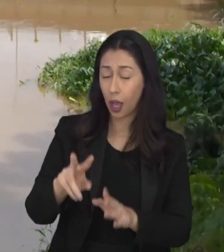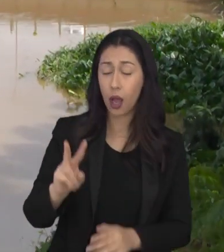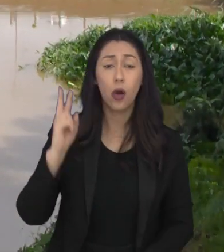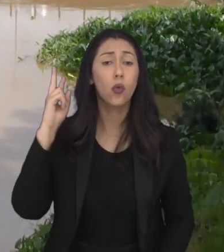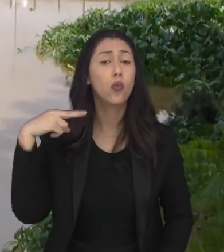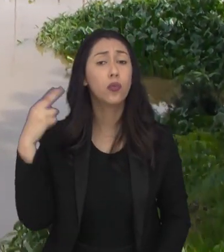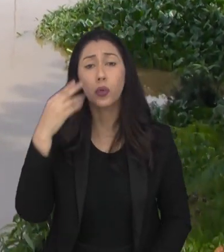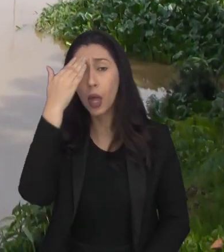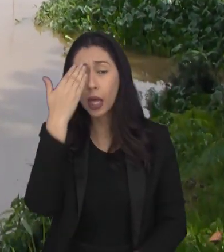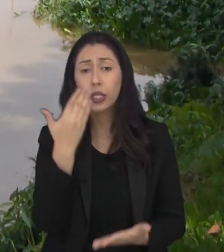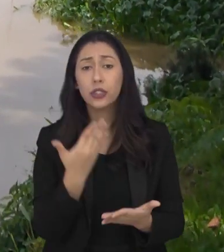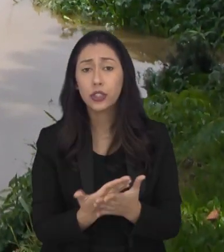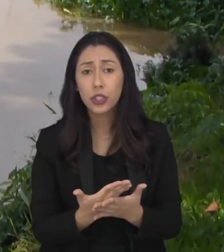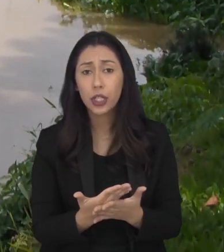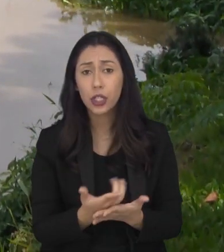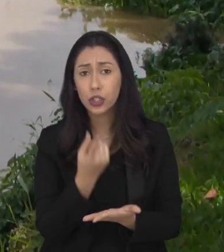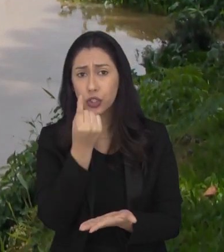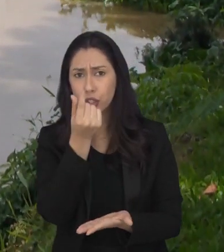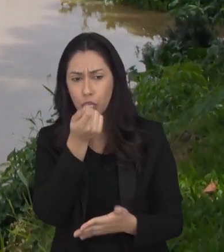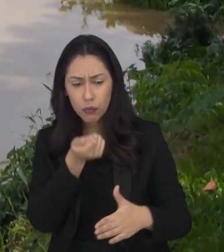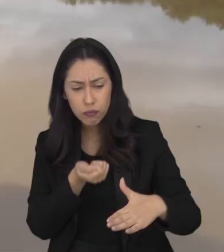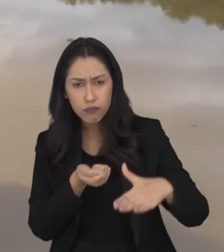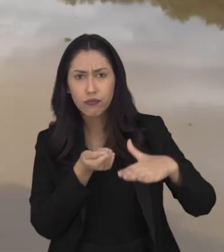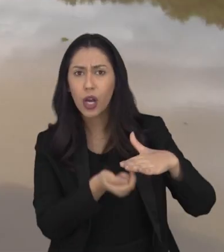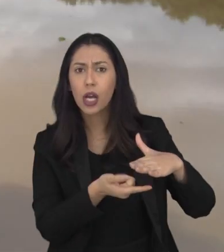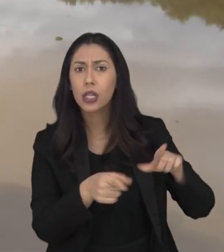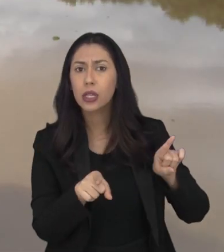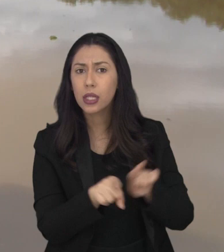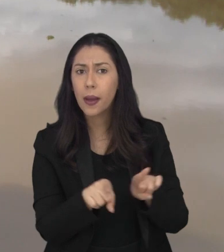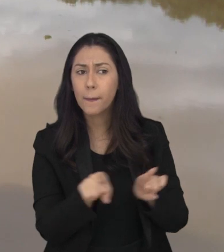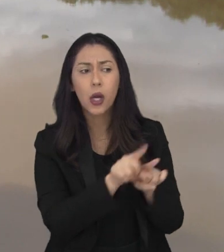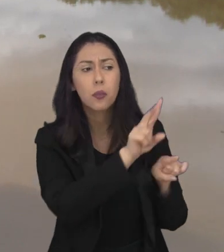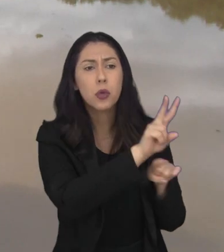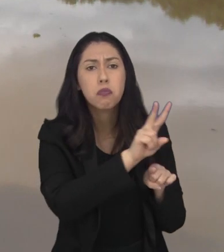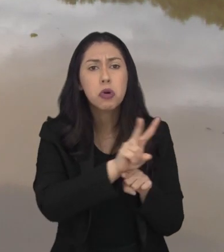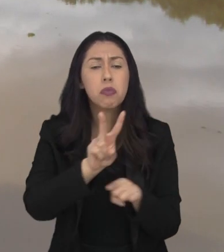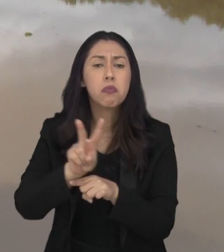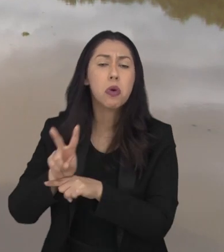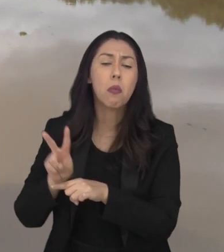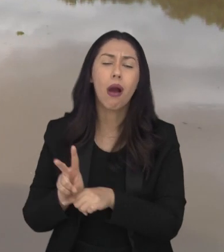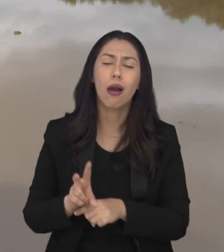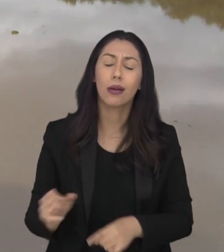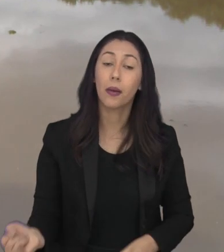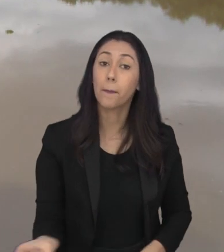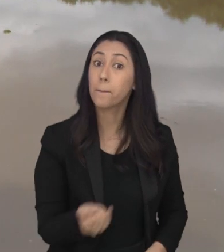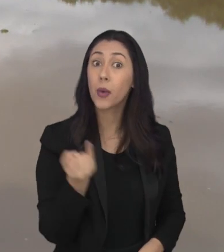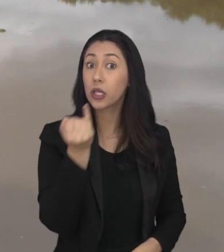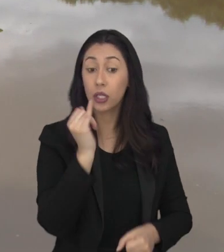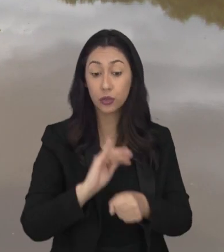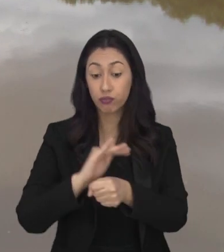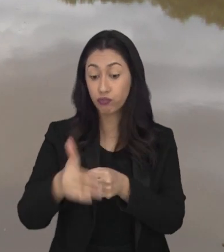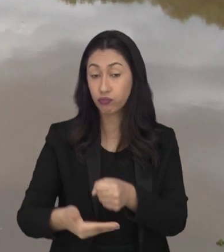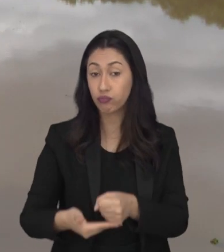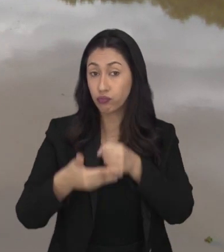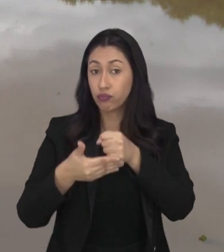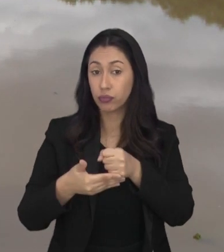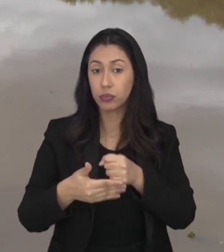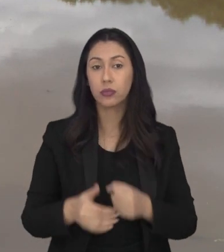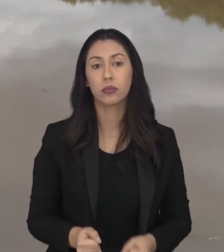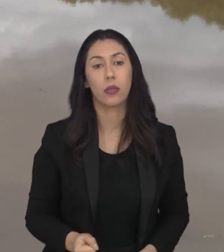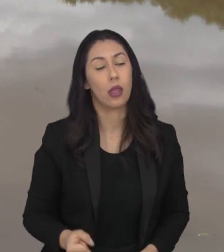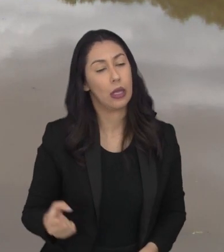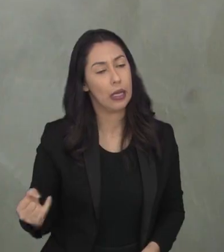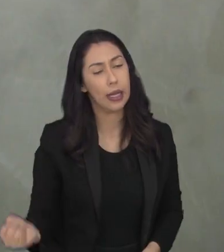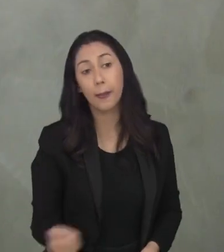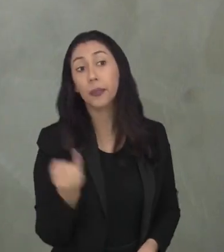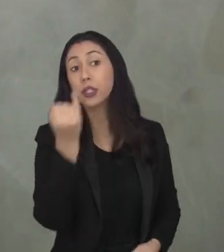Para os parlamentares, o investimento em ações de preservação dos nossos recursos hídricos é indispensável para a sustentabilidade